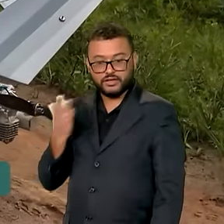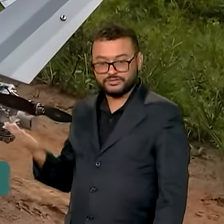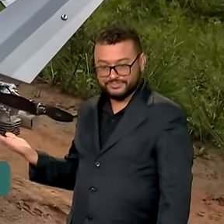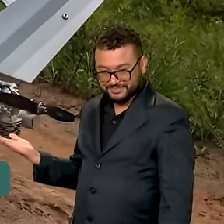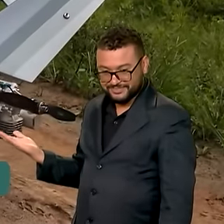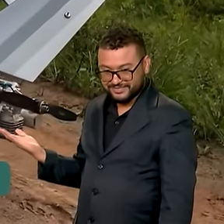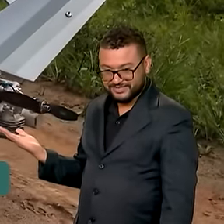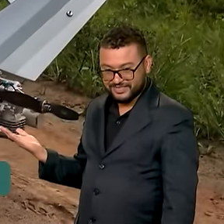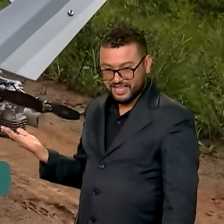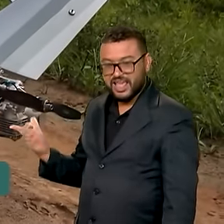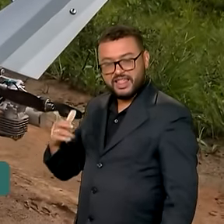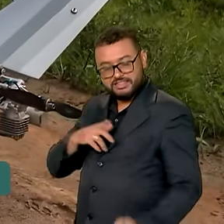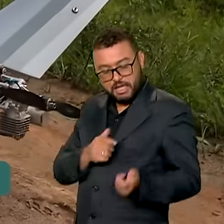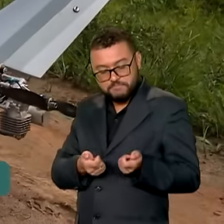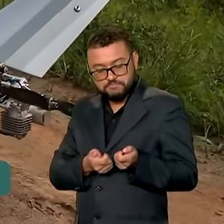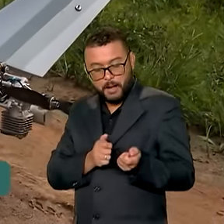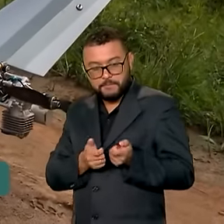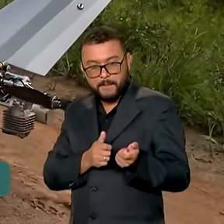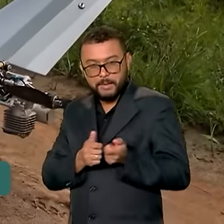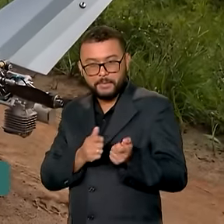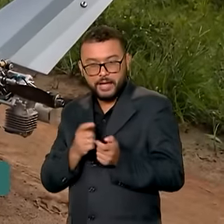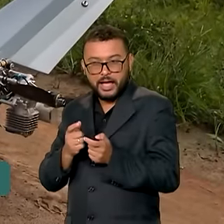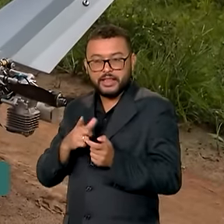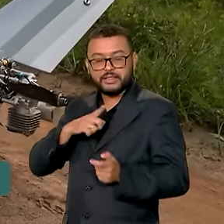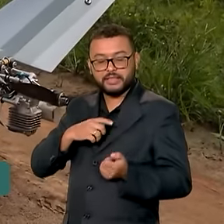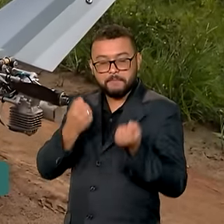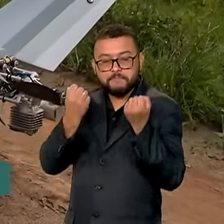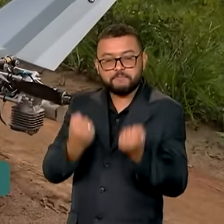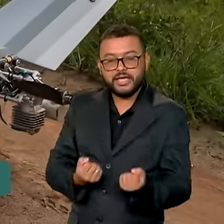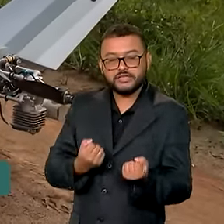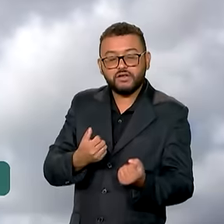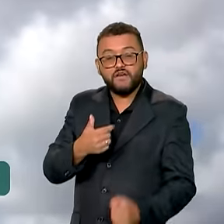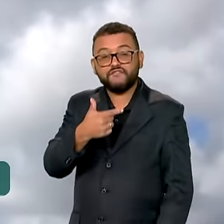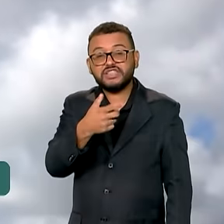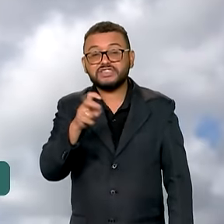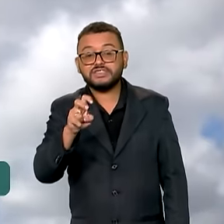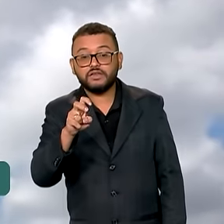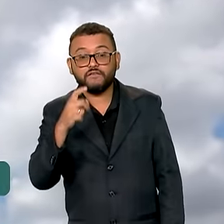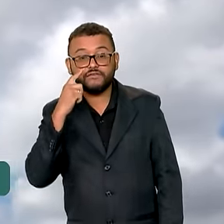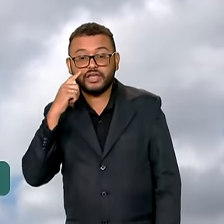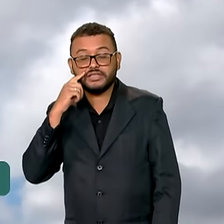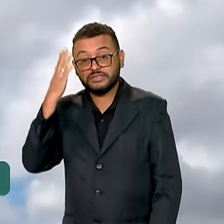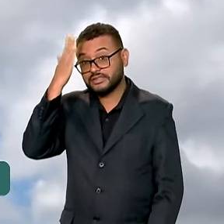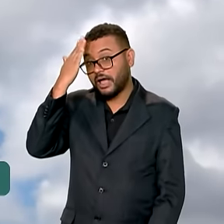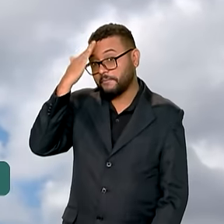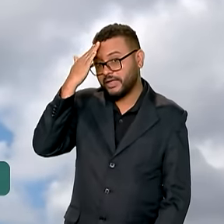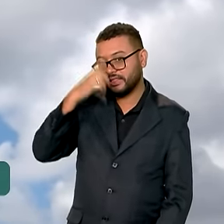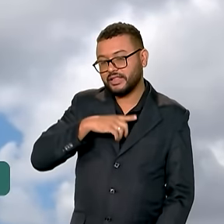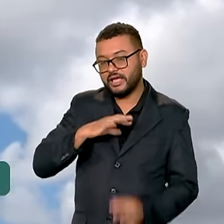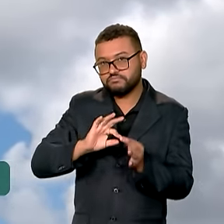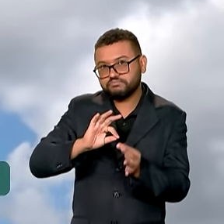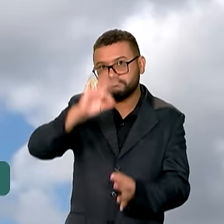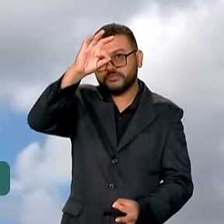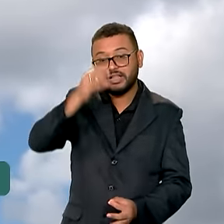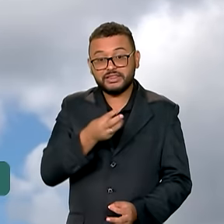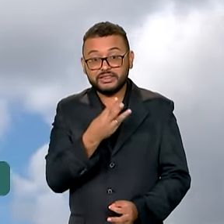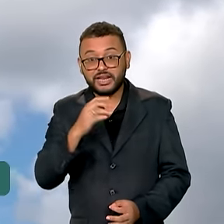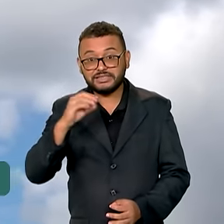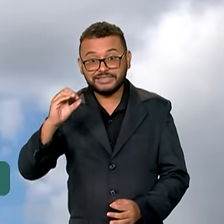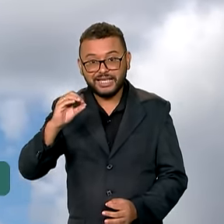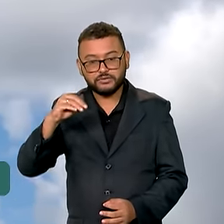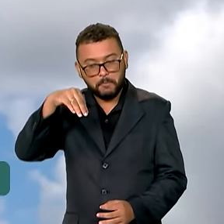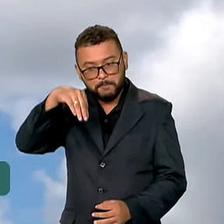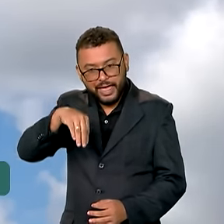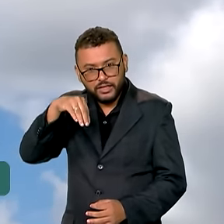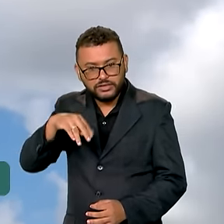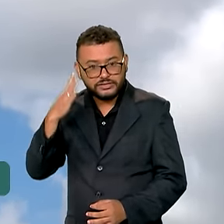remotamente, a aeronave híbrida pesa apenas 25 quilos, opera acima de 300 metros de altura e tem